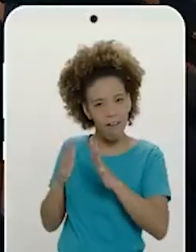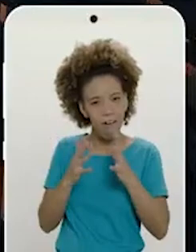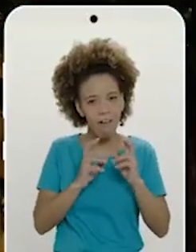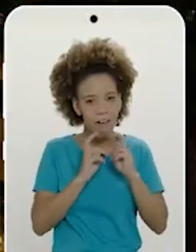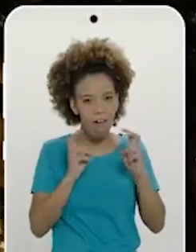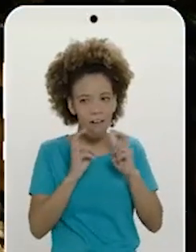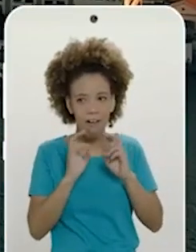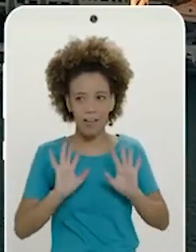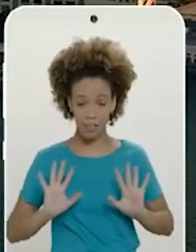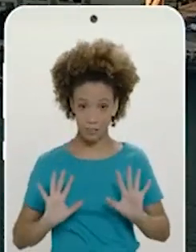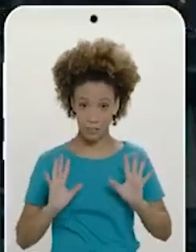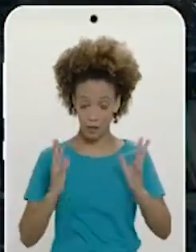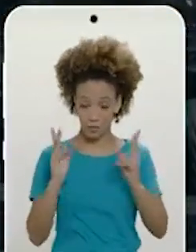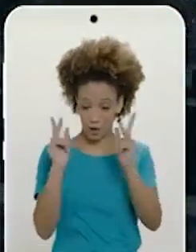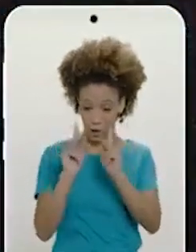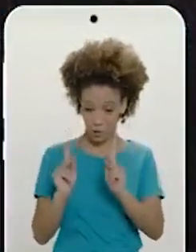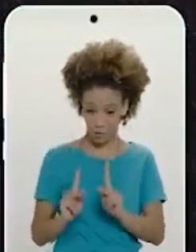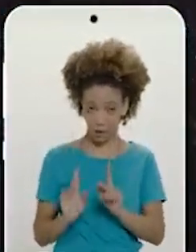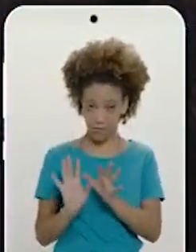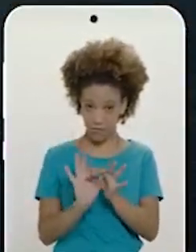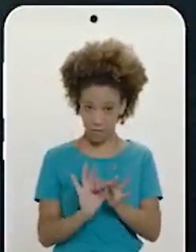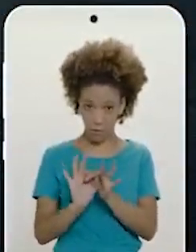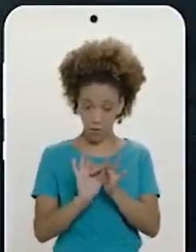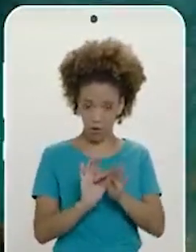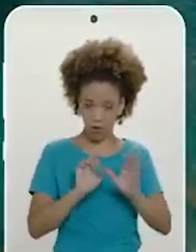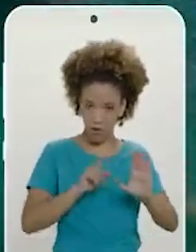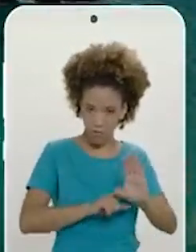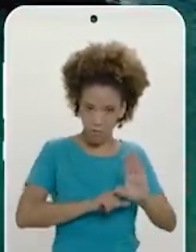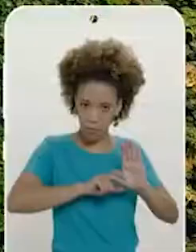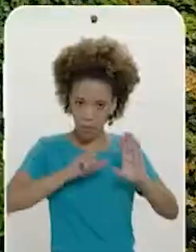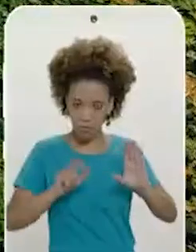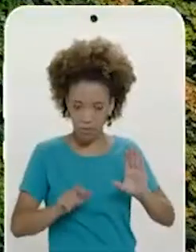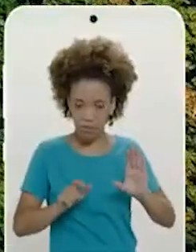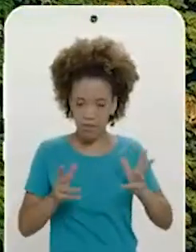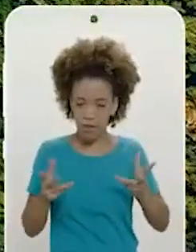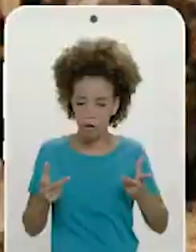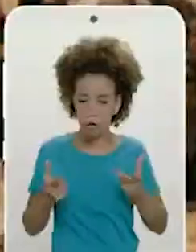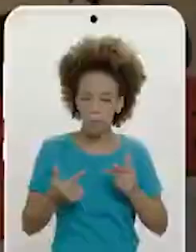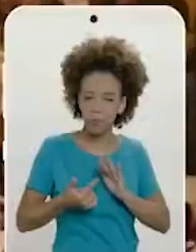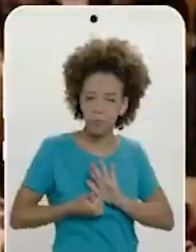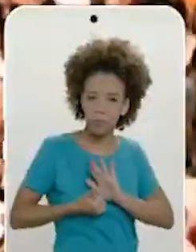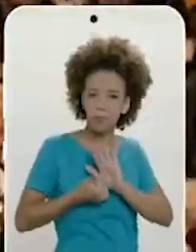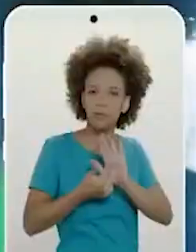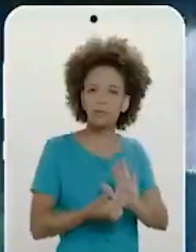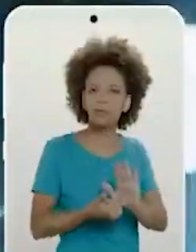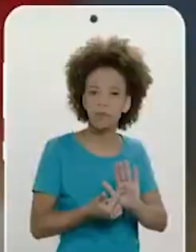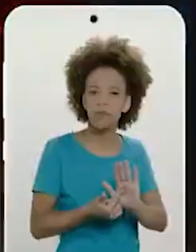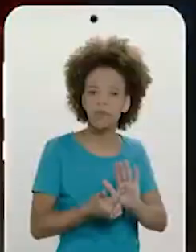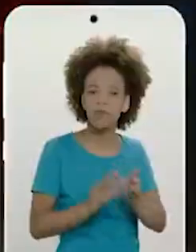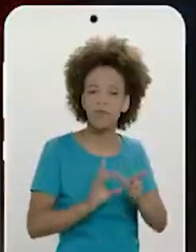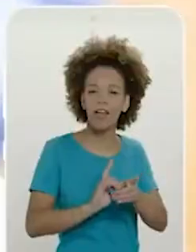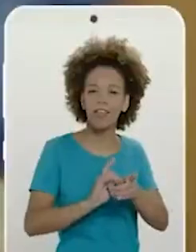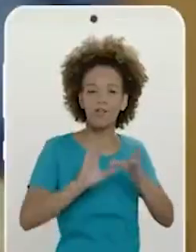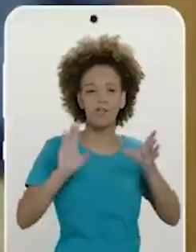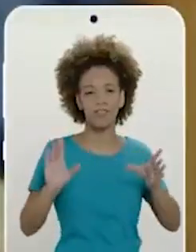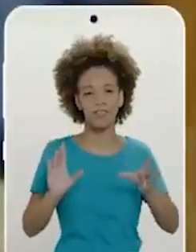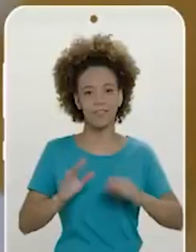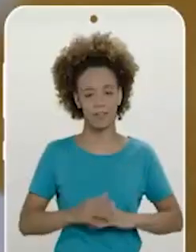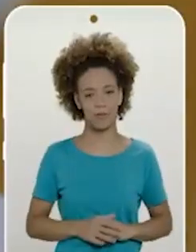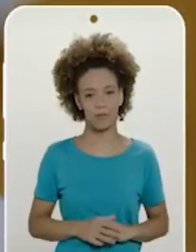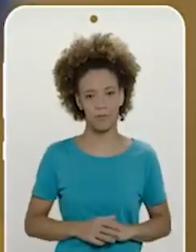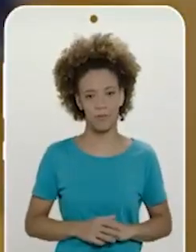Vamos celebrar em paz e harmonia A nossa independência e a sua mais bela face A democracia